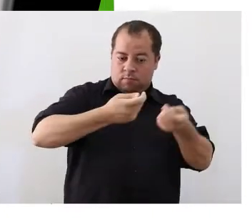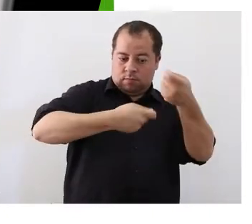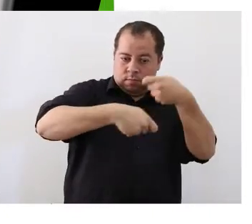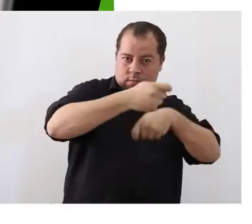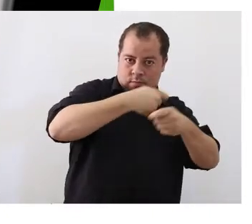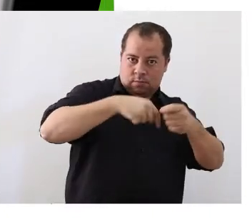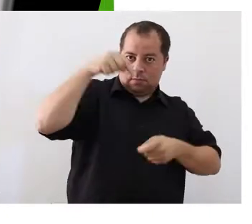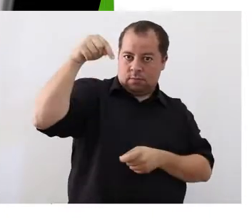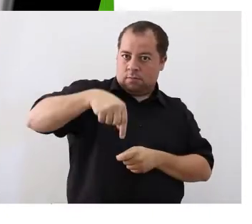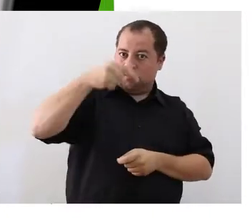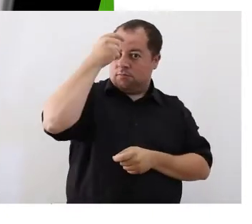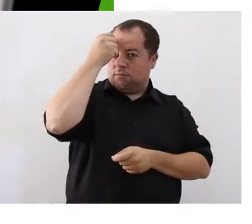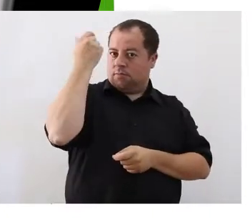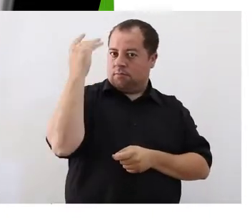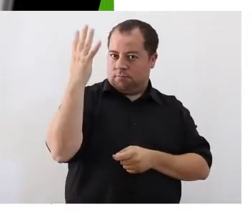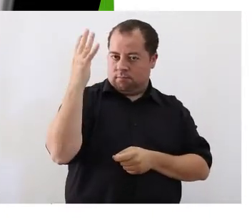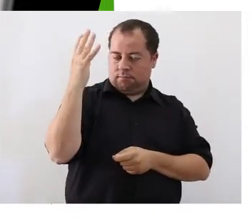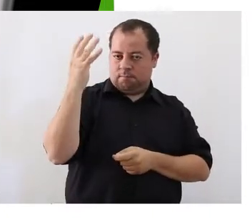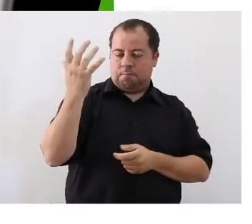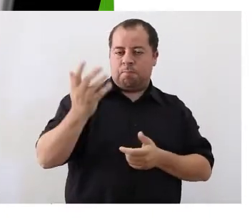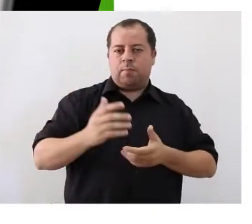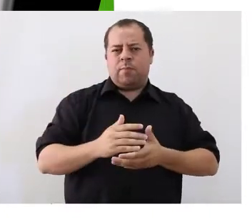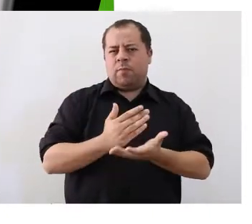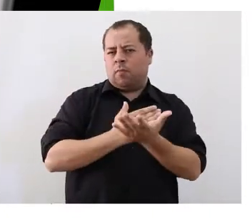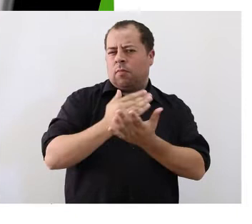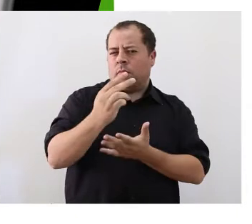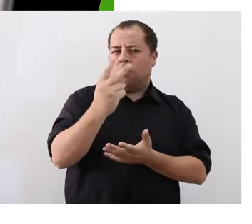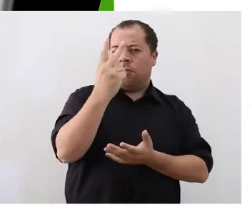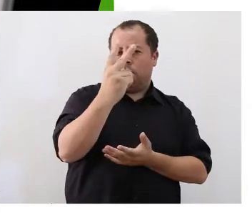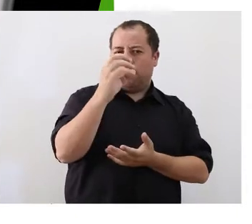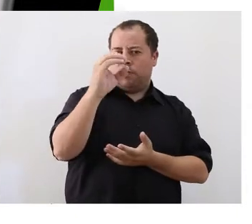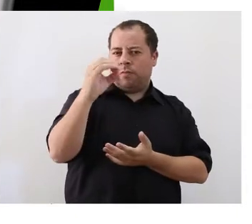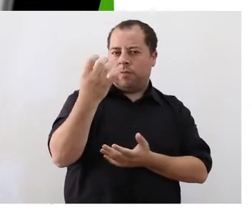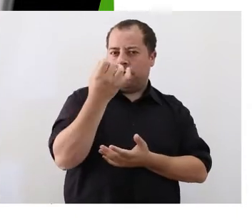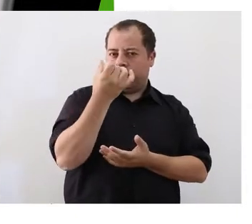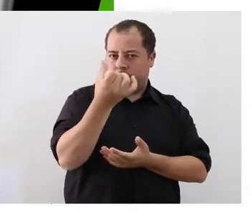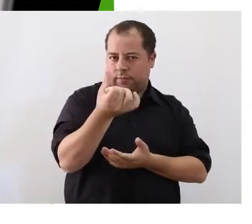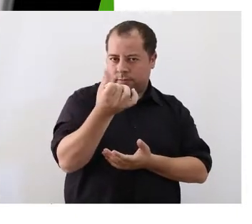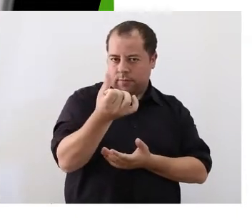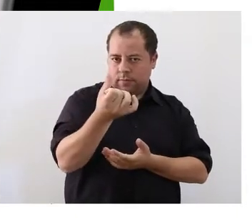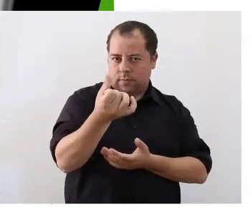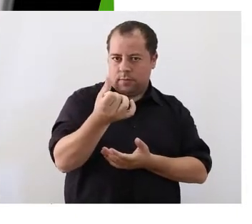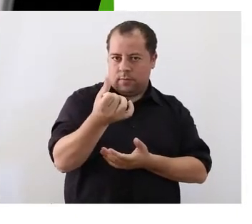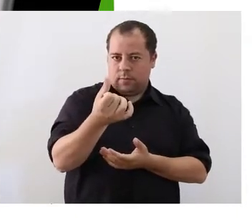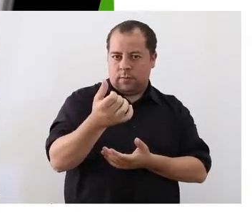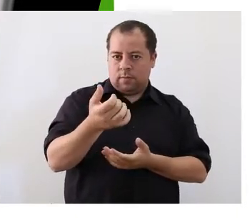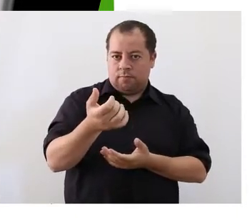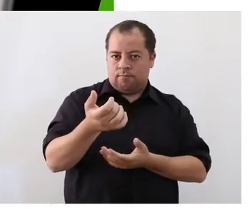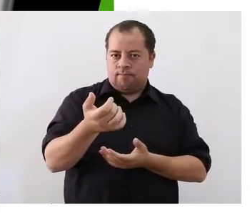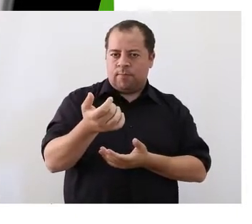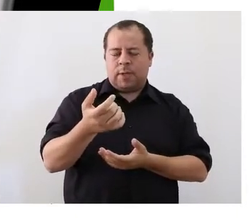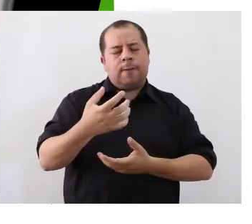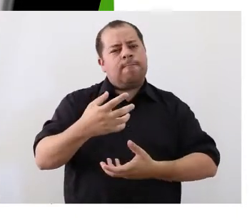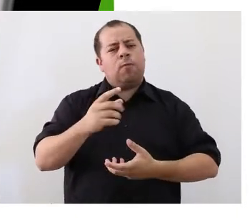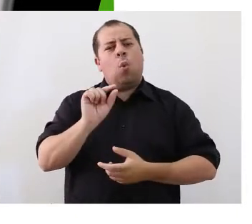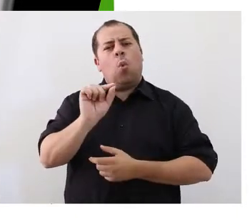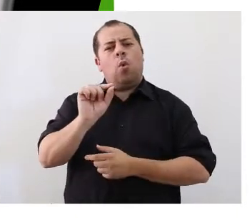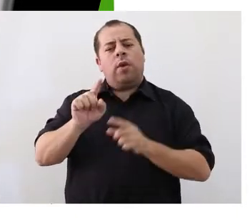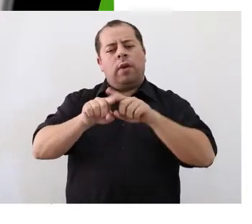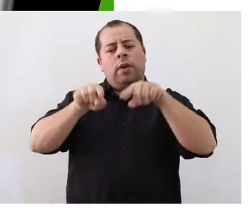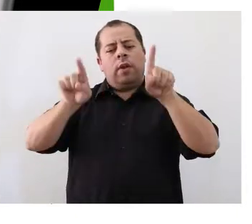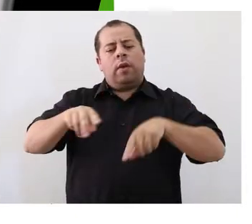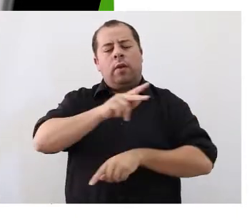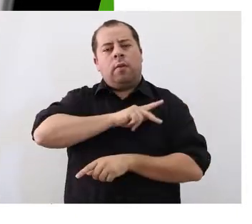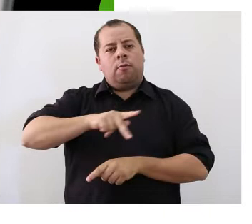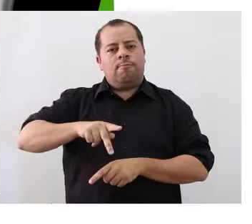administradora aqui na Universidade Federal do Pampa desde sua implantação no ano de 2006. Ser servidora